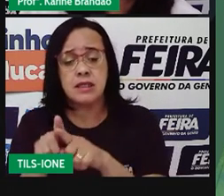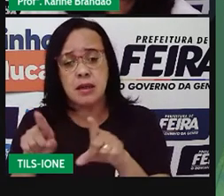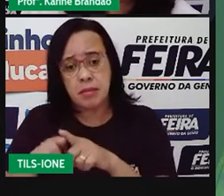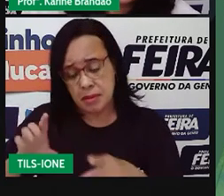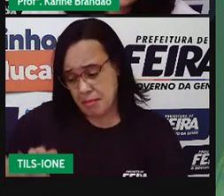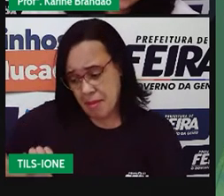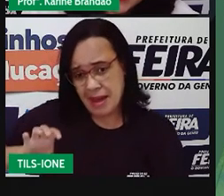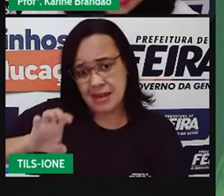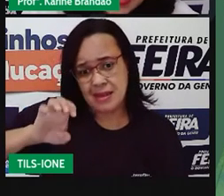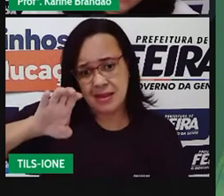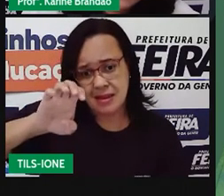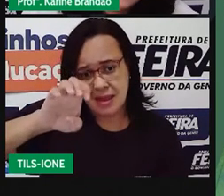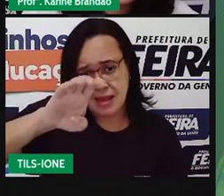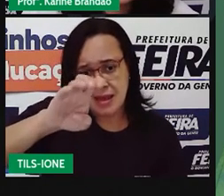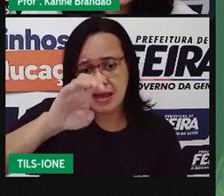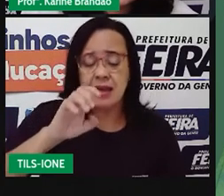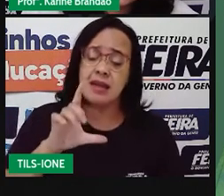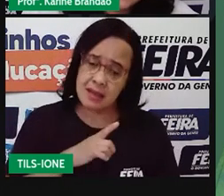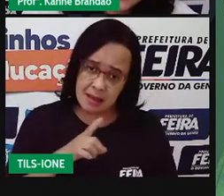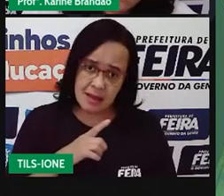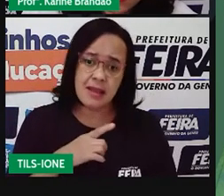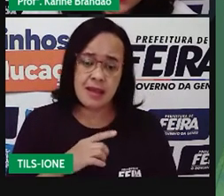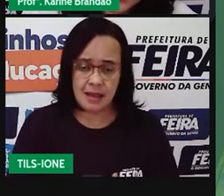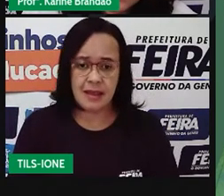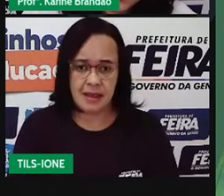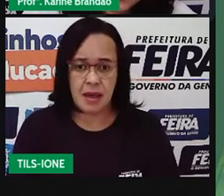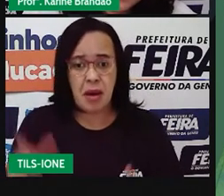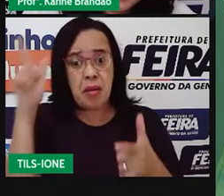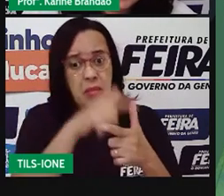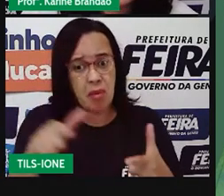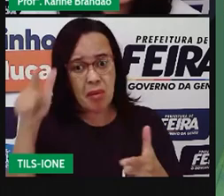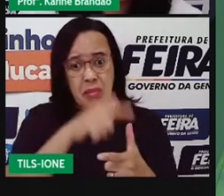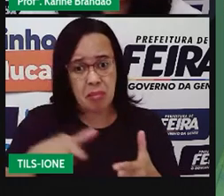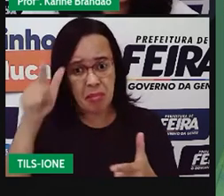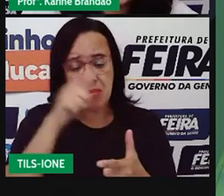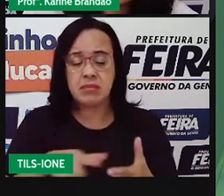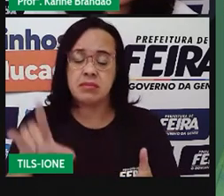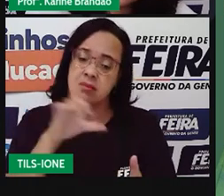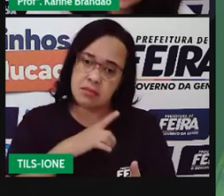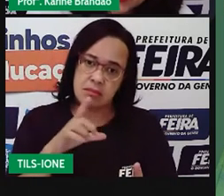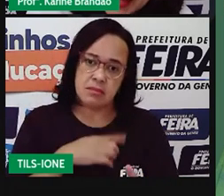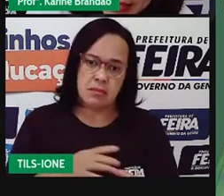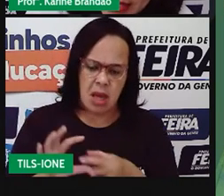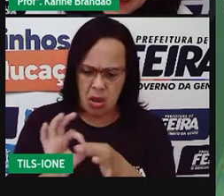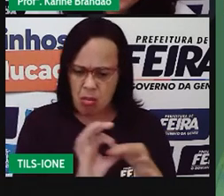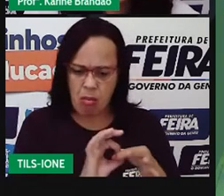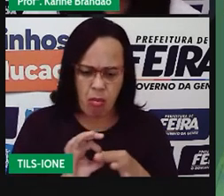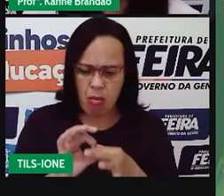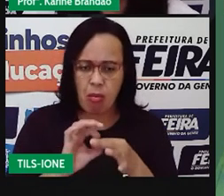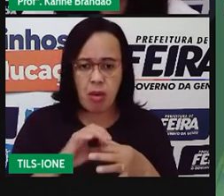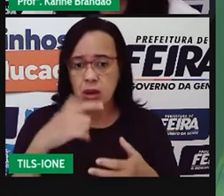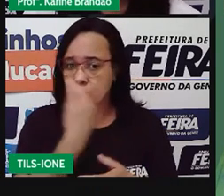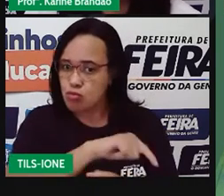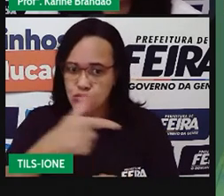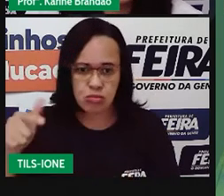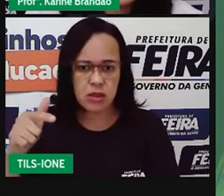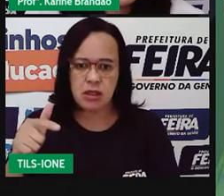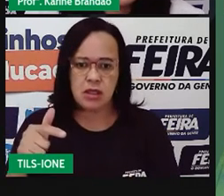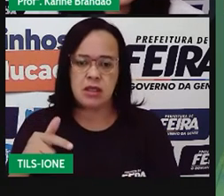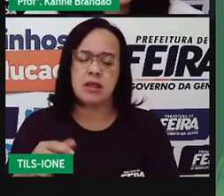prejudicar, né? Ter uma relação desarmônica com o seu hospedeiro e gerar alguma doença e,